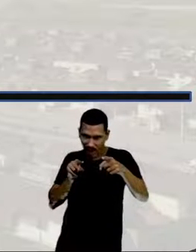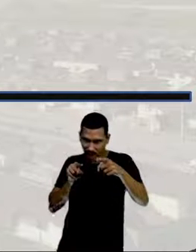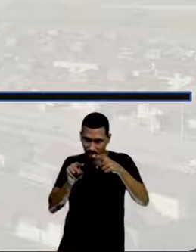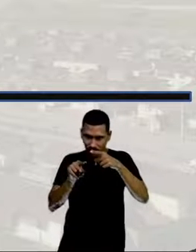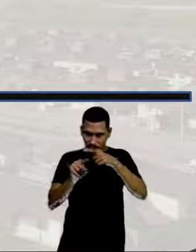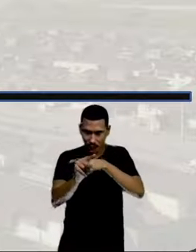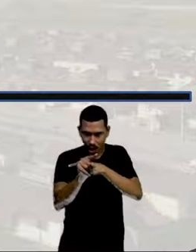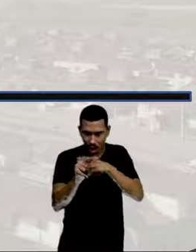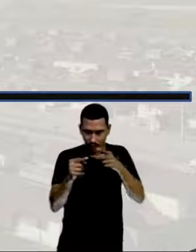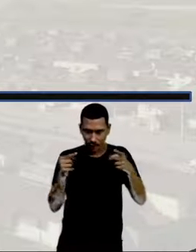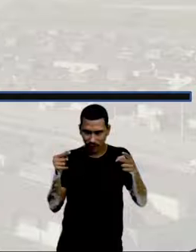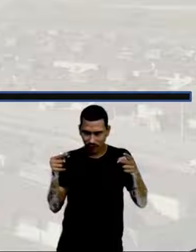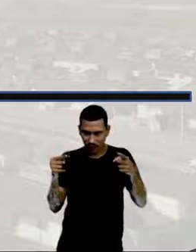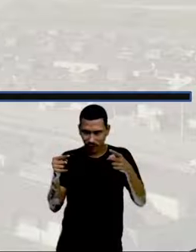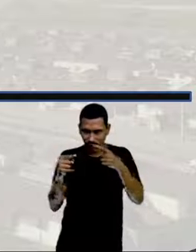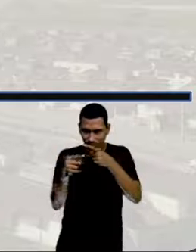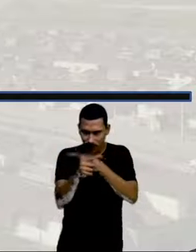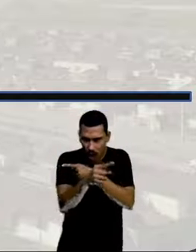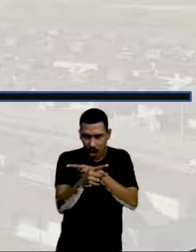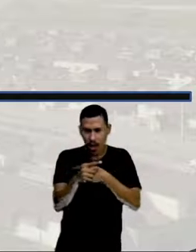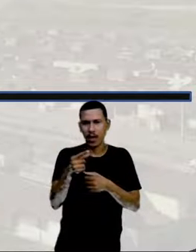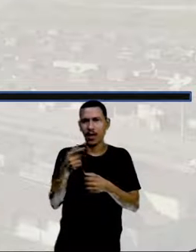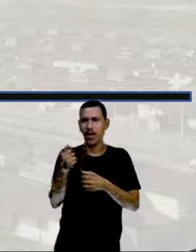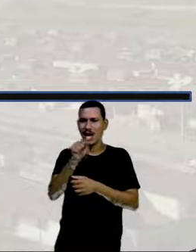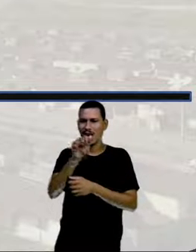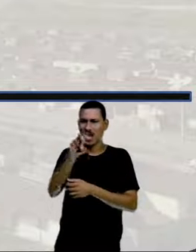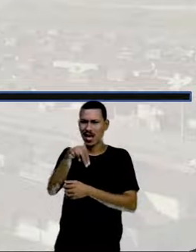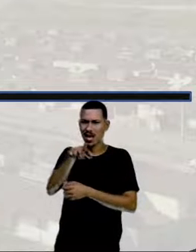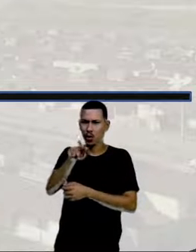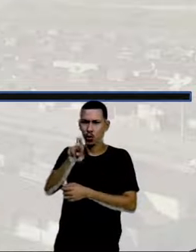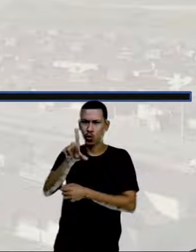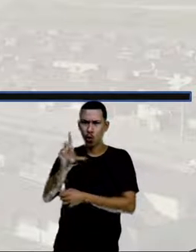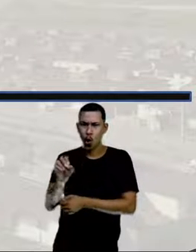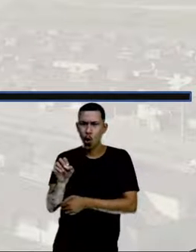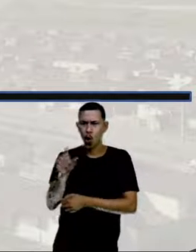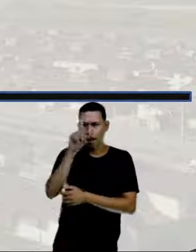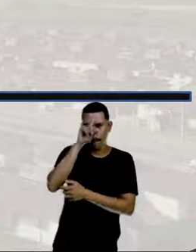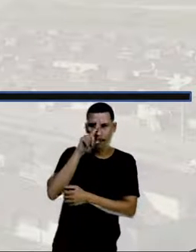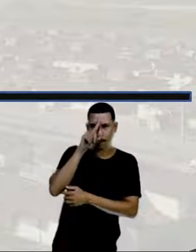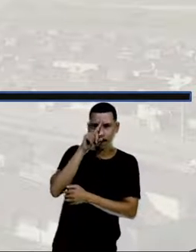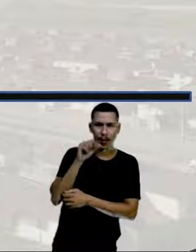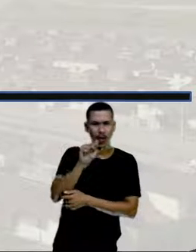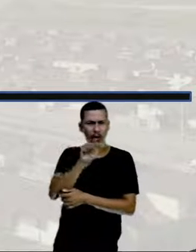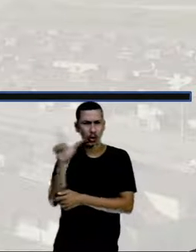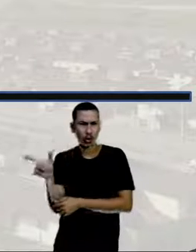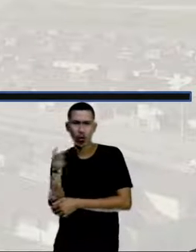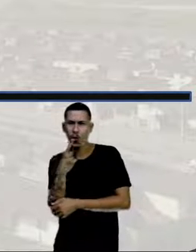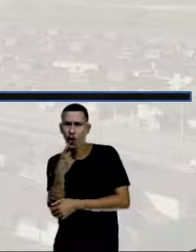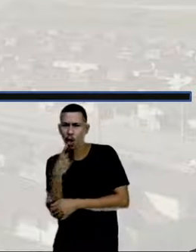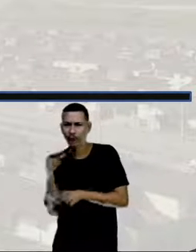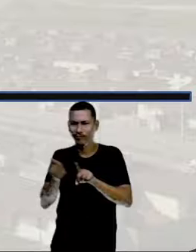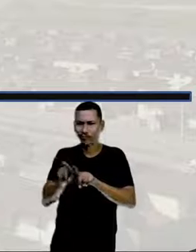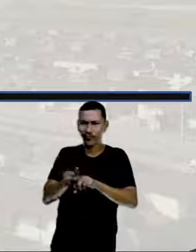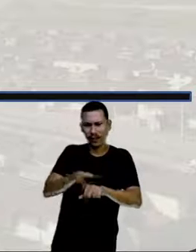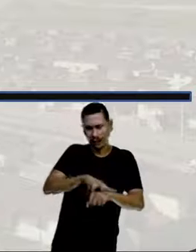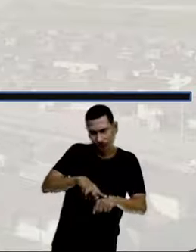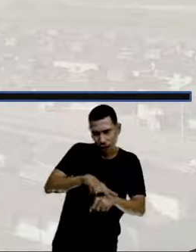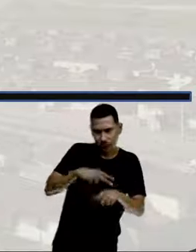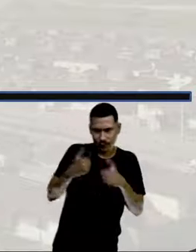quatro ângulos diferentes. O ângulo amarelo, o azul, o rosa e o verde, tá bom?